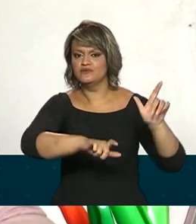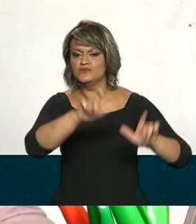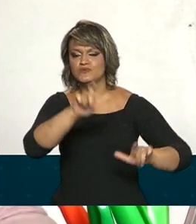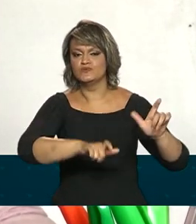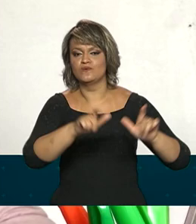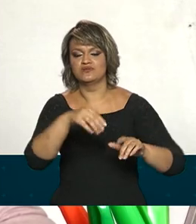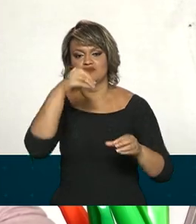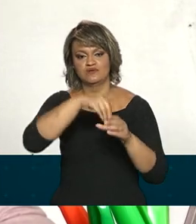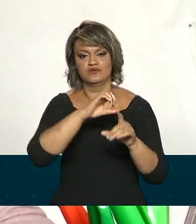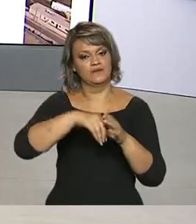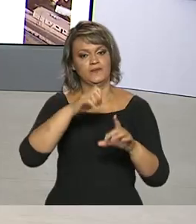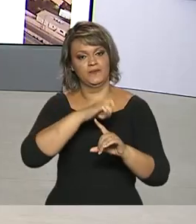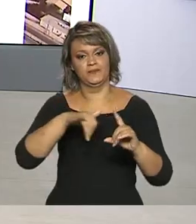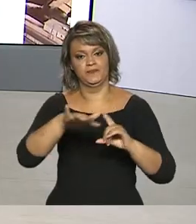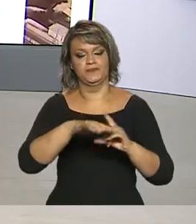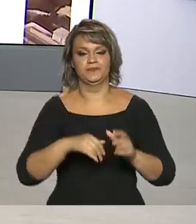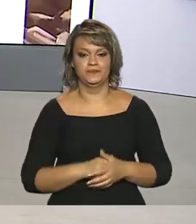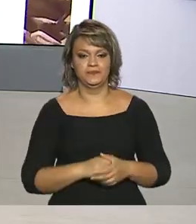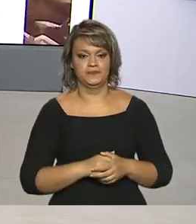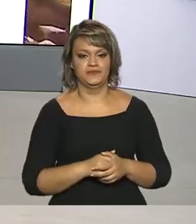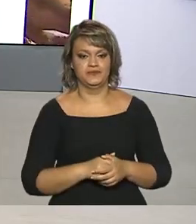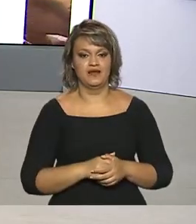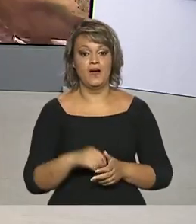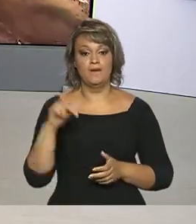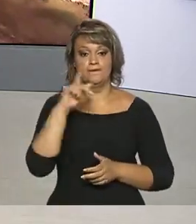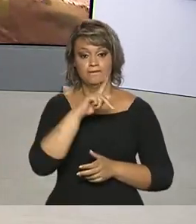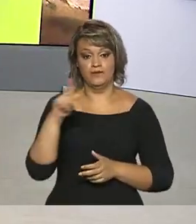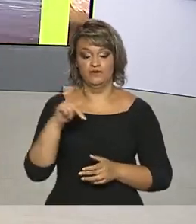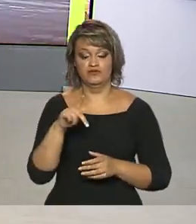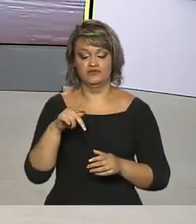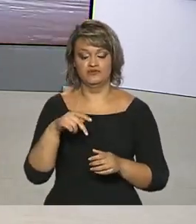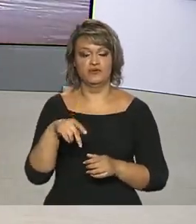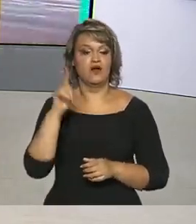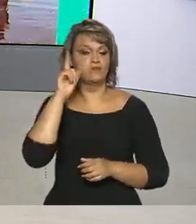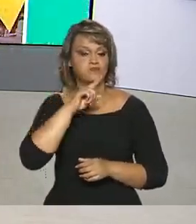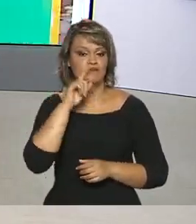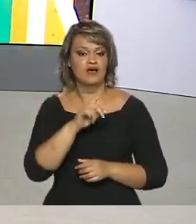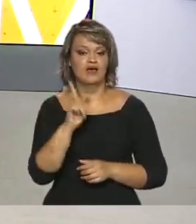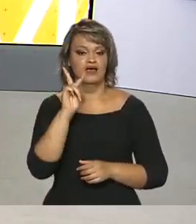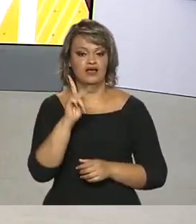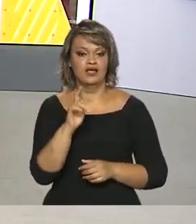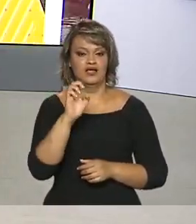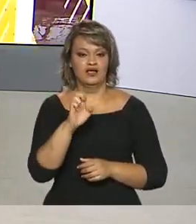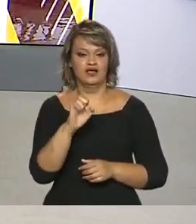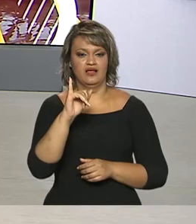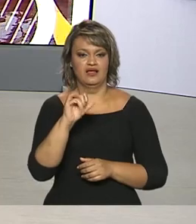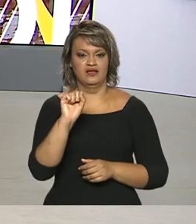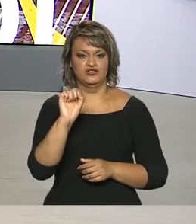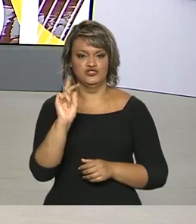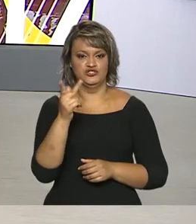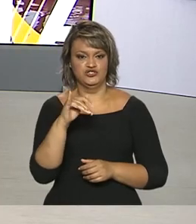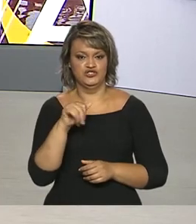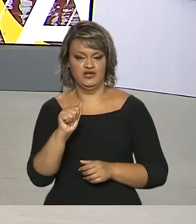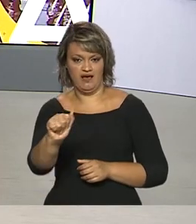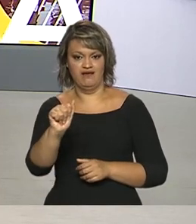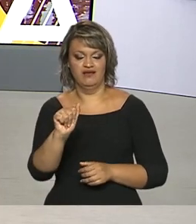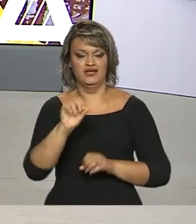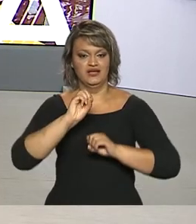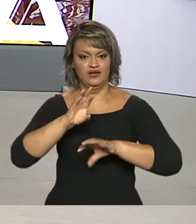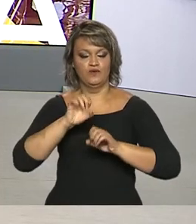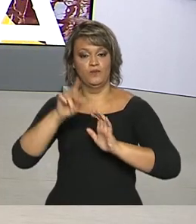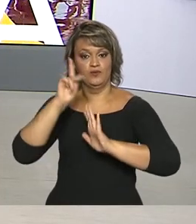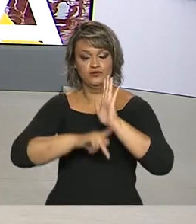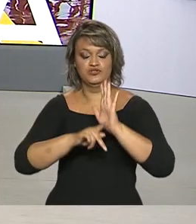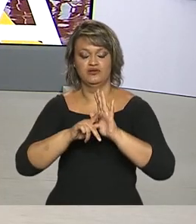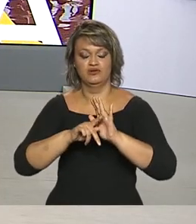em sociedade. A professora americana Keisha Torpe, que criou um projeto de educação universitária para